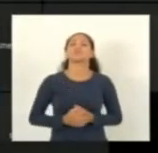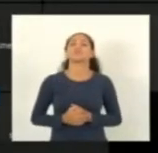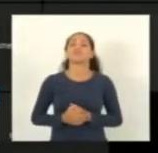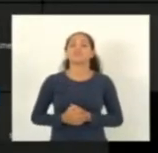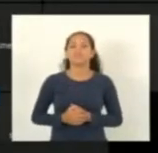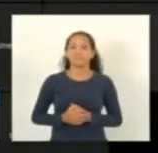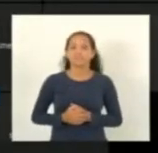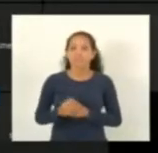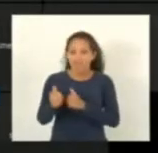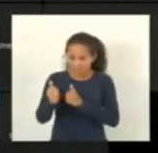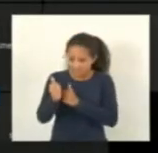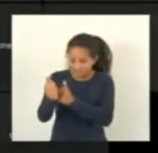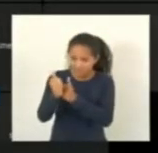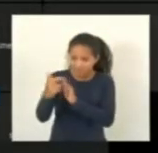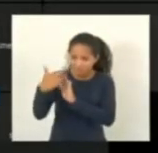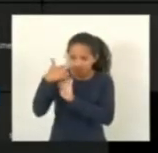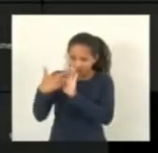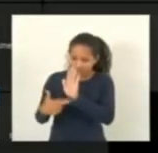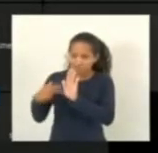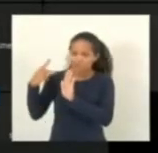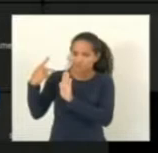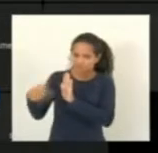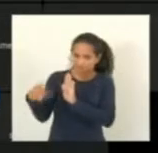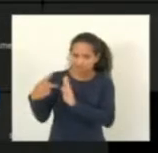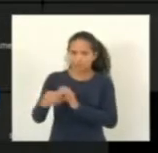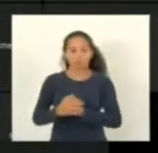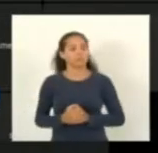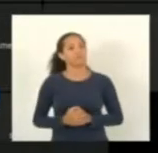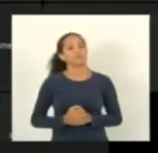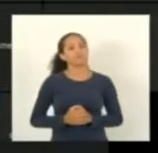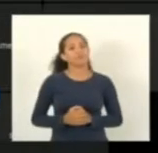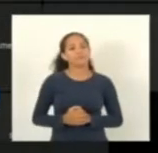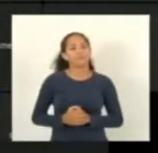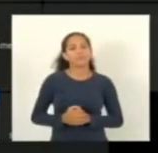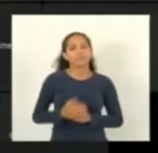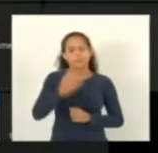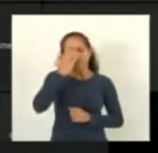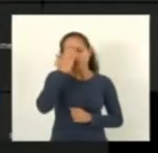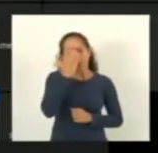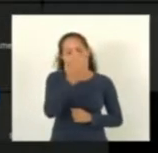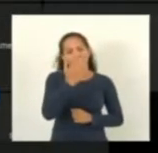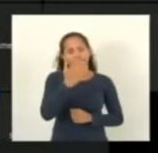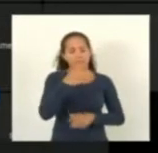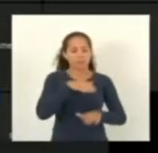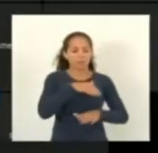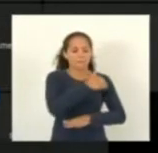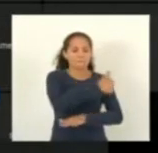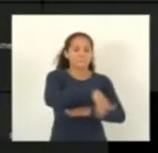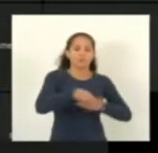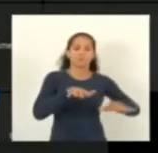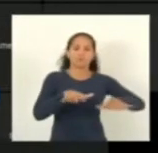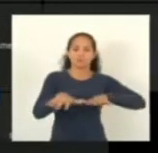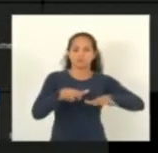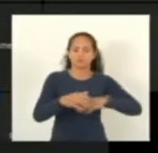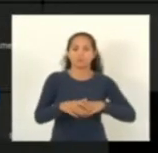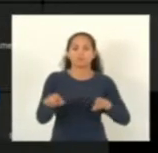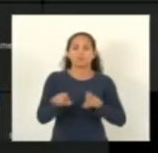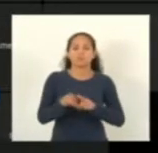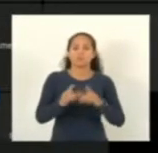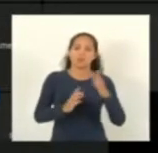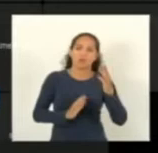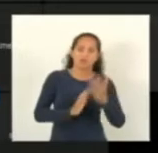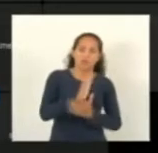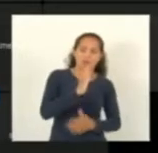acompanho o relatório de vossa excelência obrigado isso na comissão de mobilidade urbana aprovado na comissão de